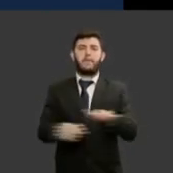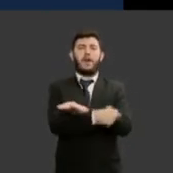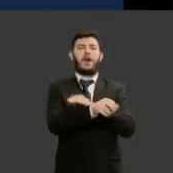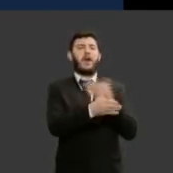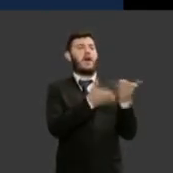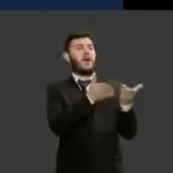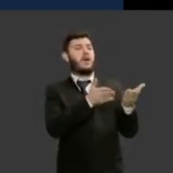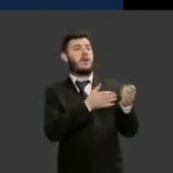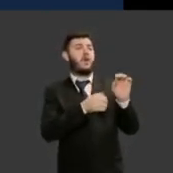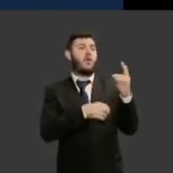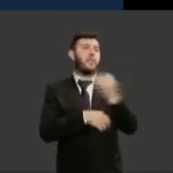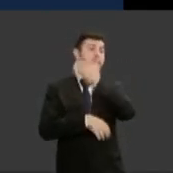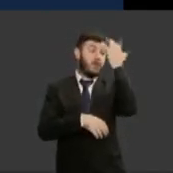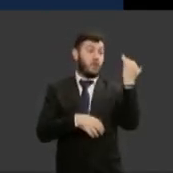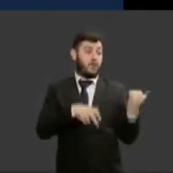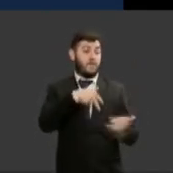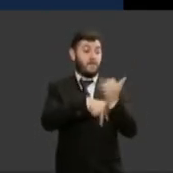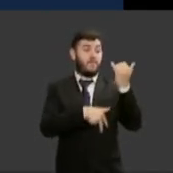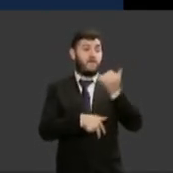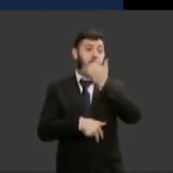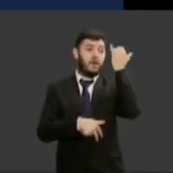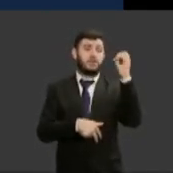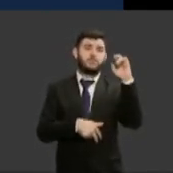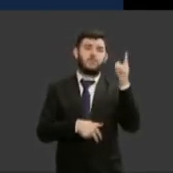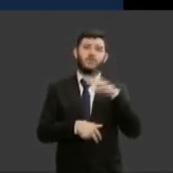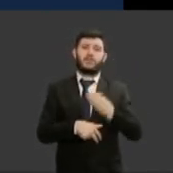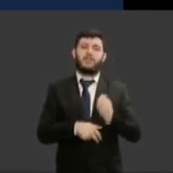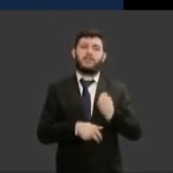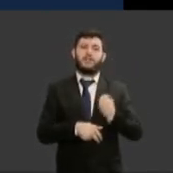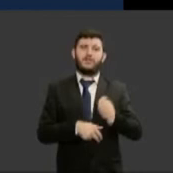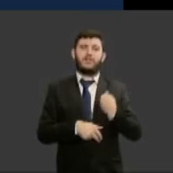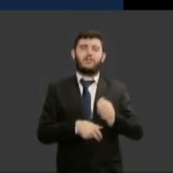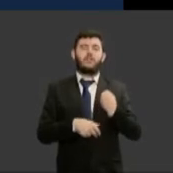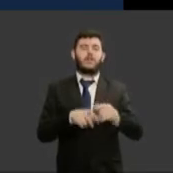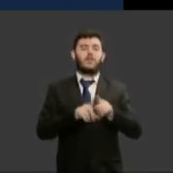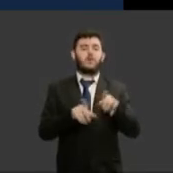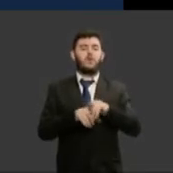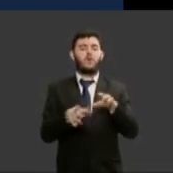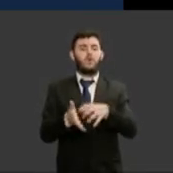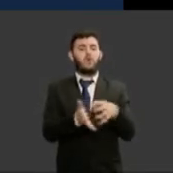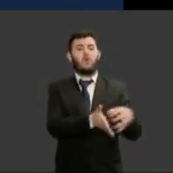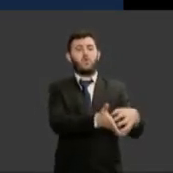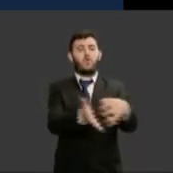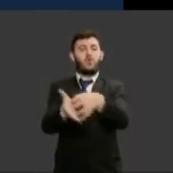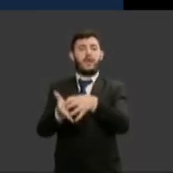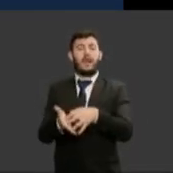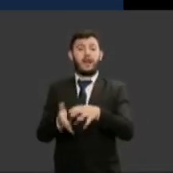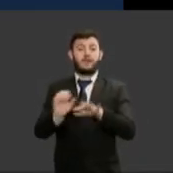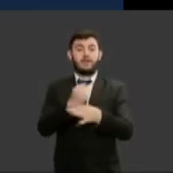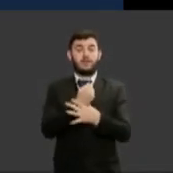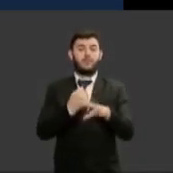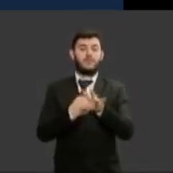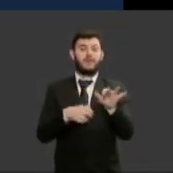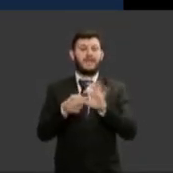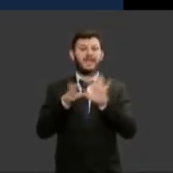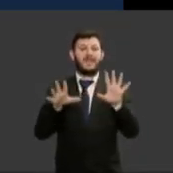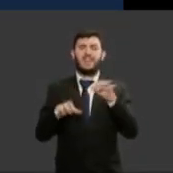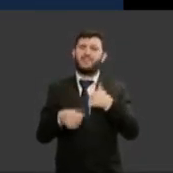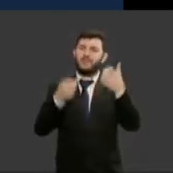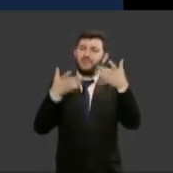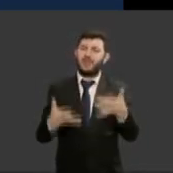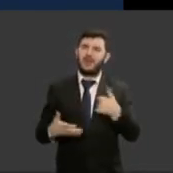vítima ou alguém que passe por alguma unidade de segurança pública demonstre que está mais à vontade em conversar com uma mulher